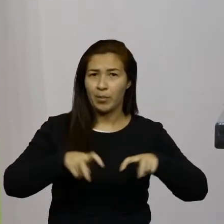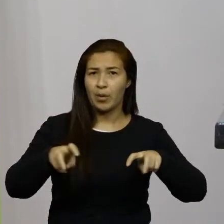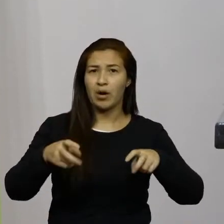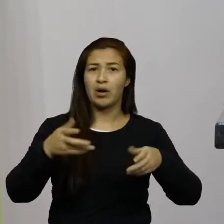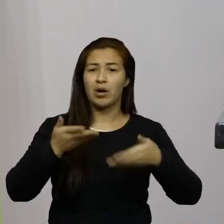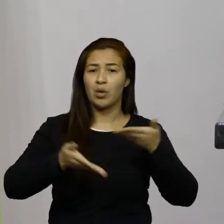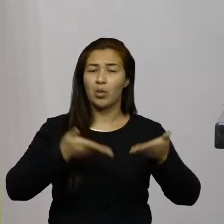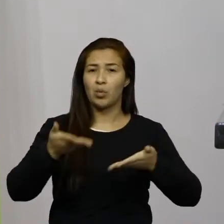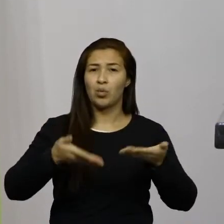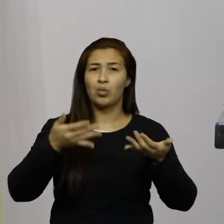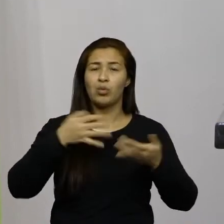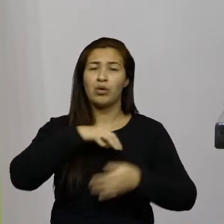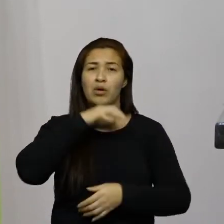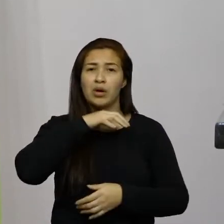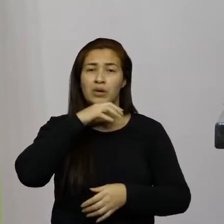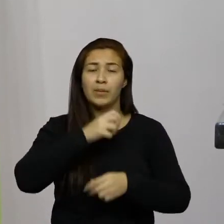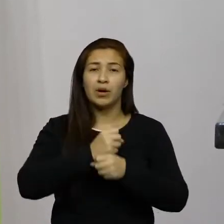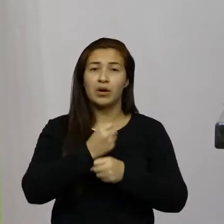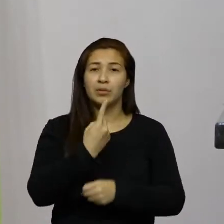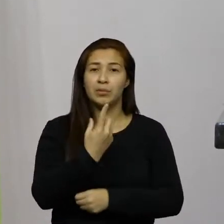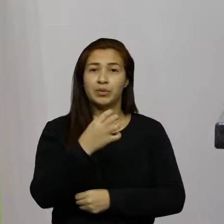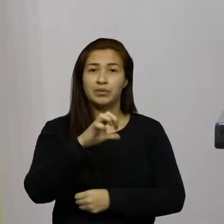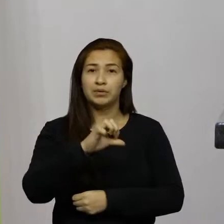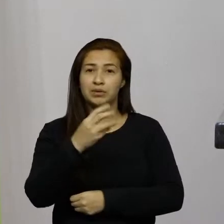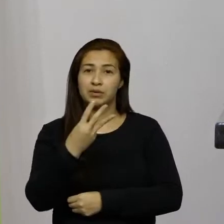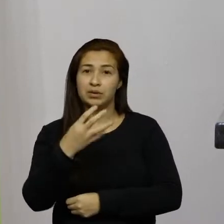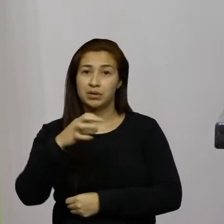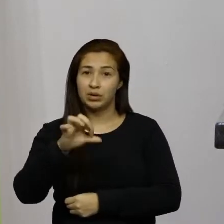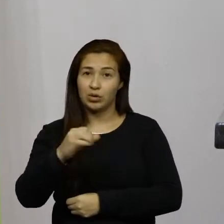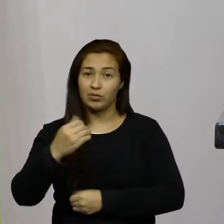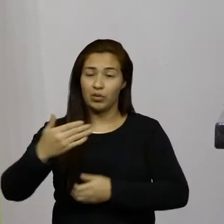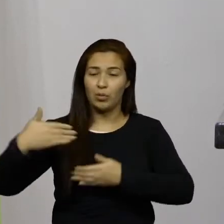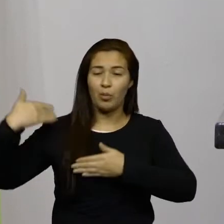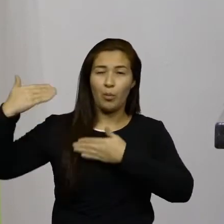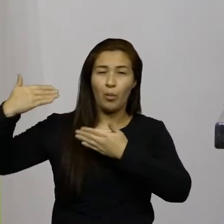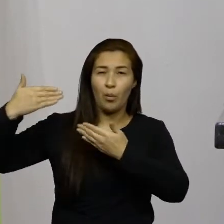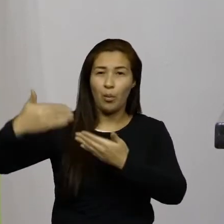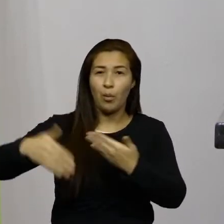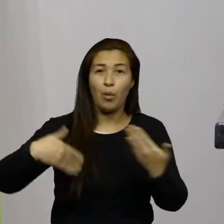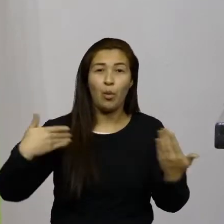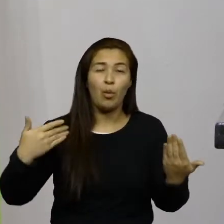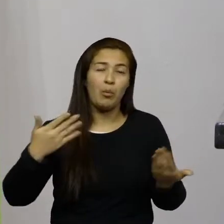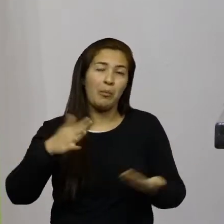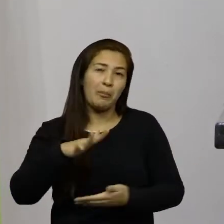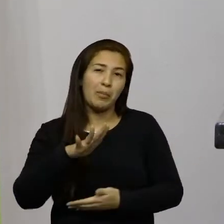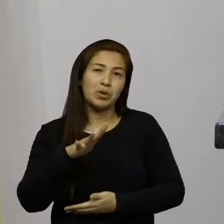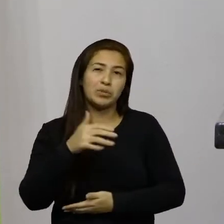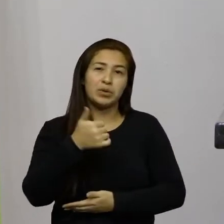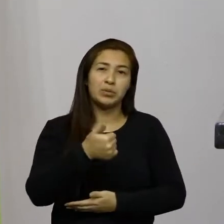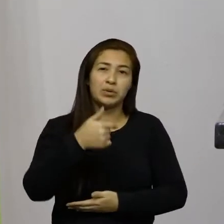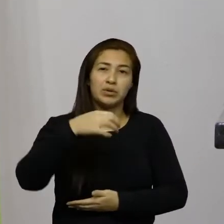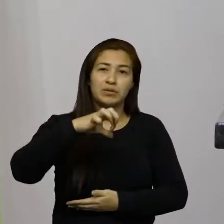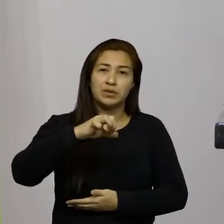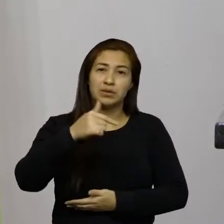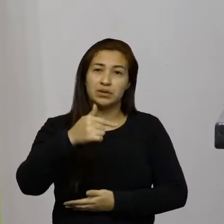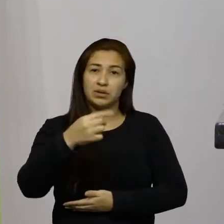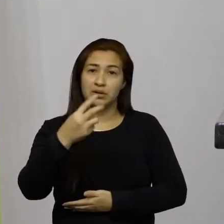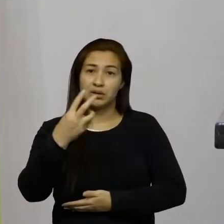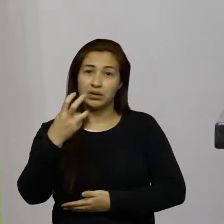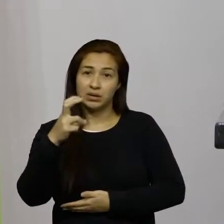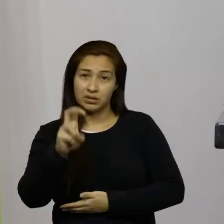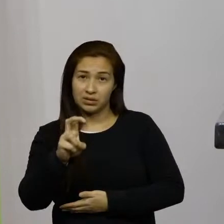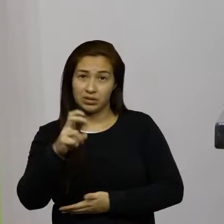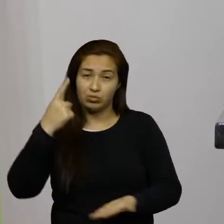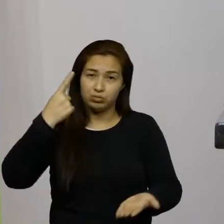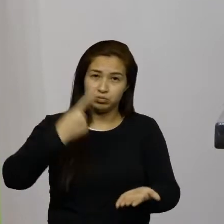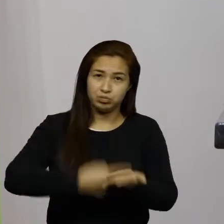1939 mas com o passar dos anos lá por 1975 estabeleciam